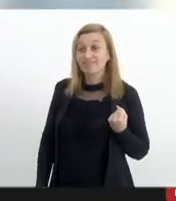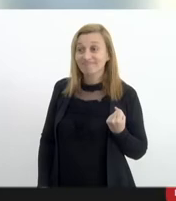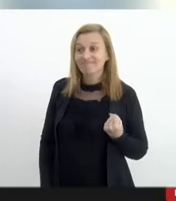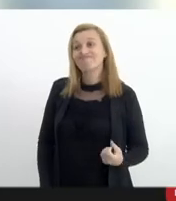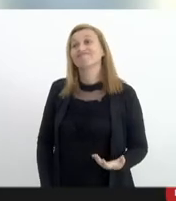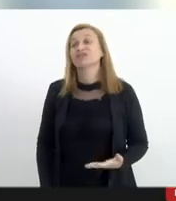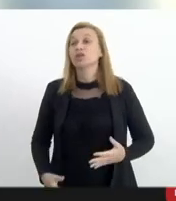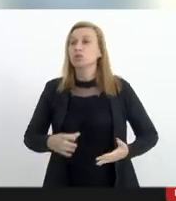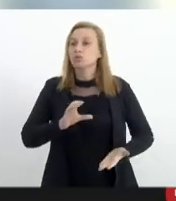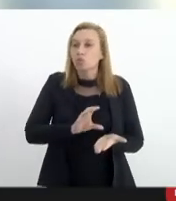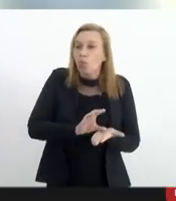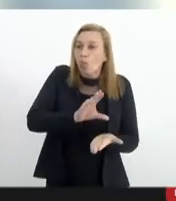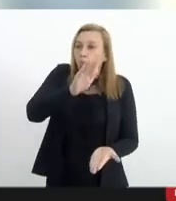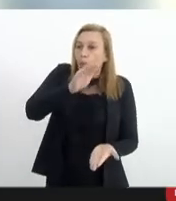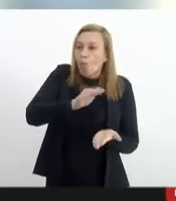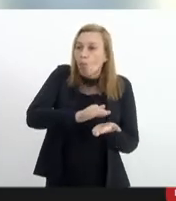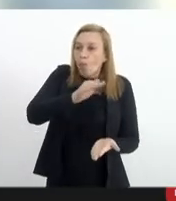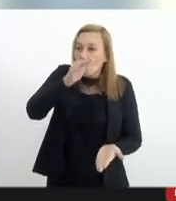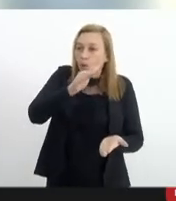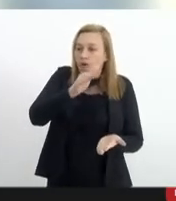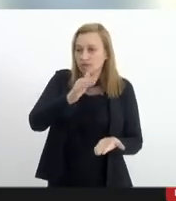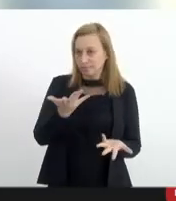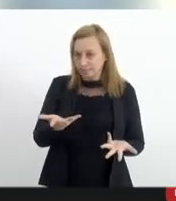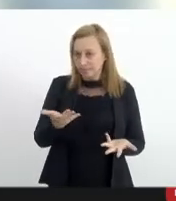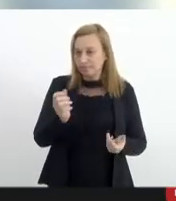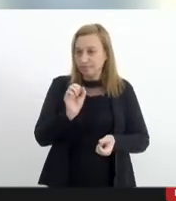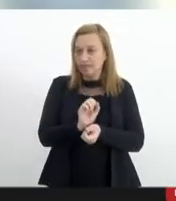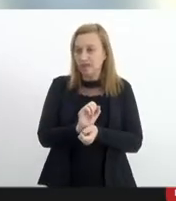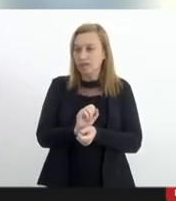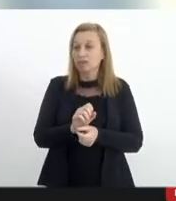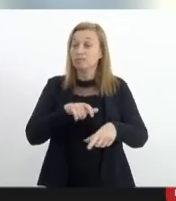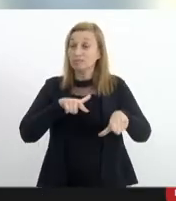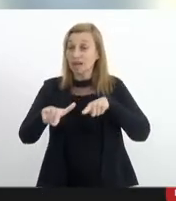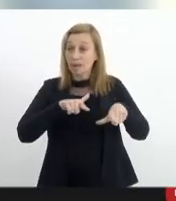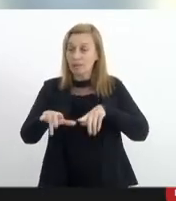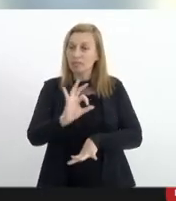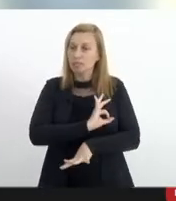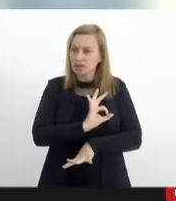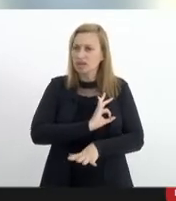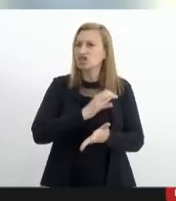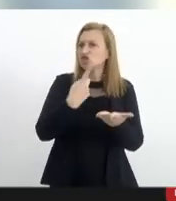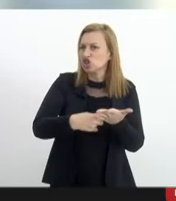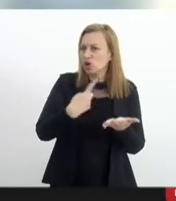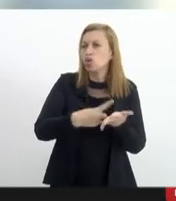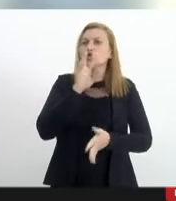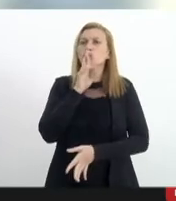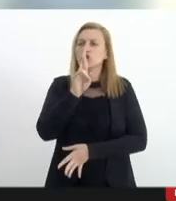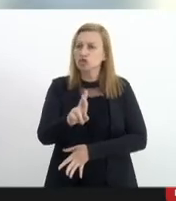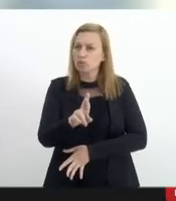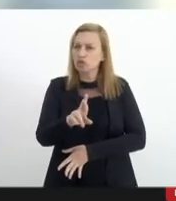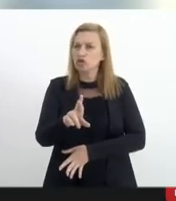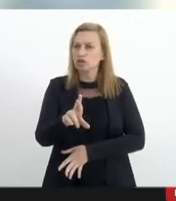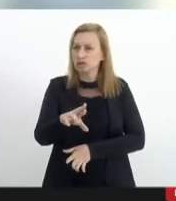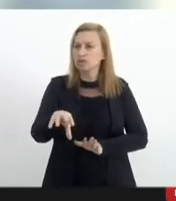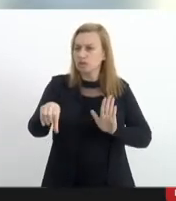o volume de tiros disparados durante uma operação policial ele é dado de acordo com a resposta criminosa